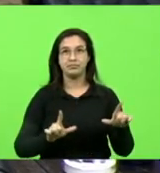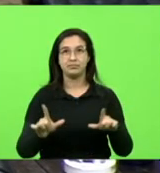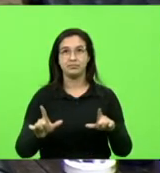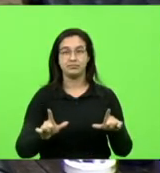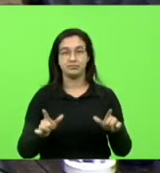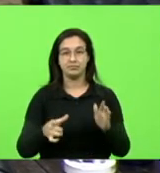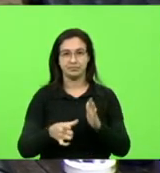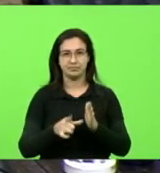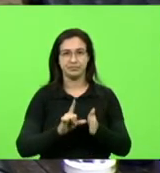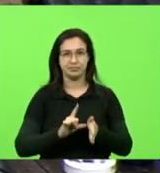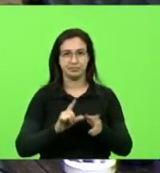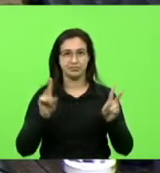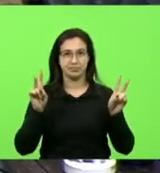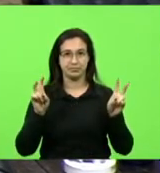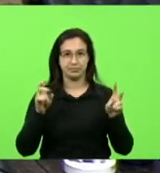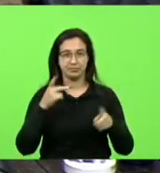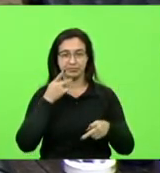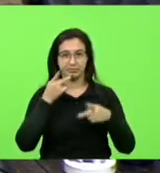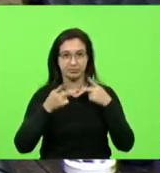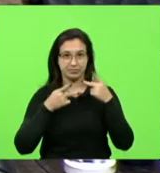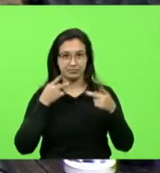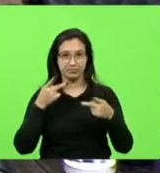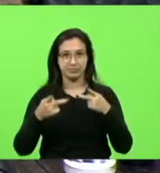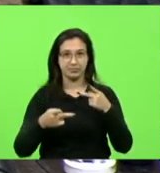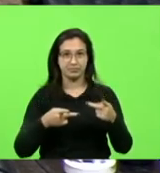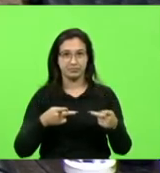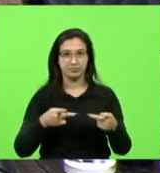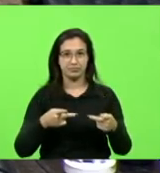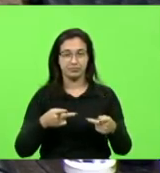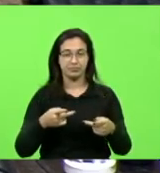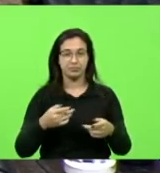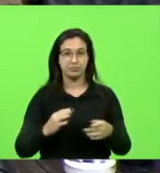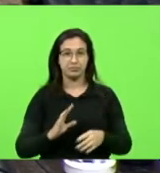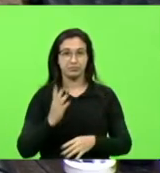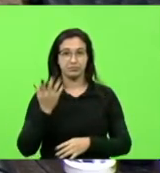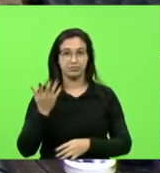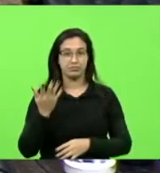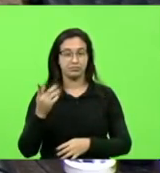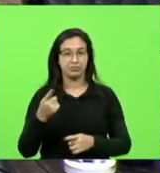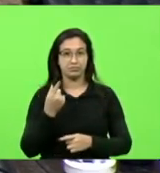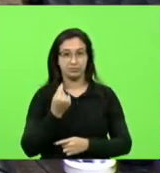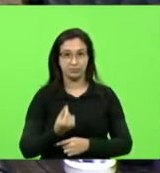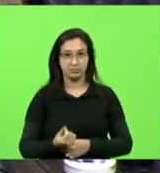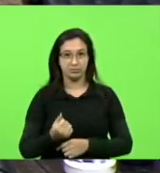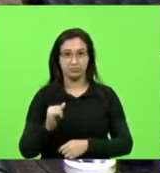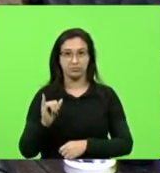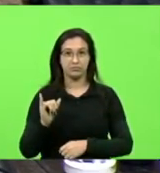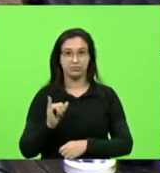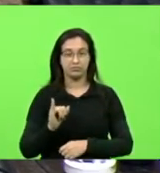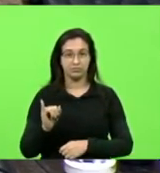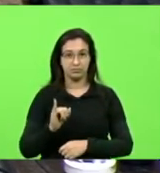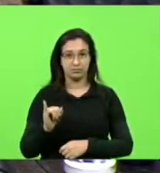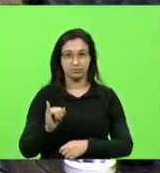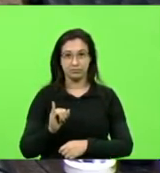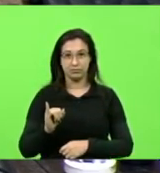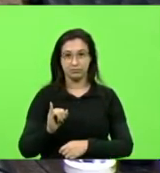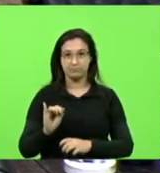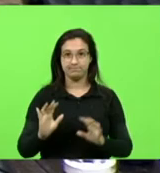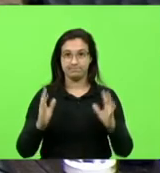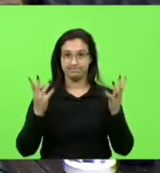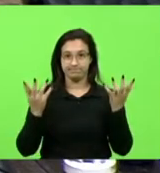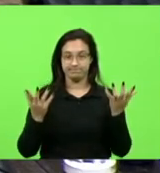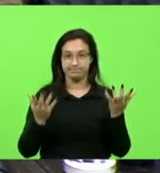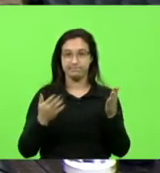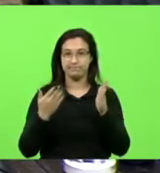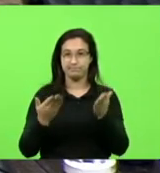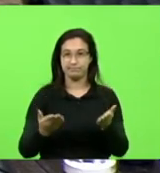que é o absurdo que aconteceria na cidade de Itajaí com dinheiro público, um absurdo que é